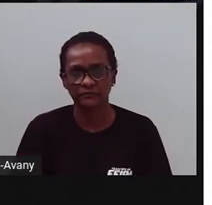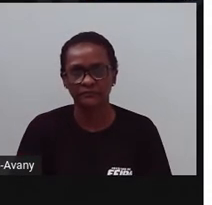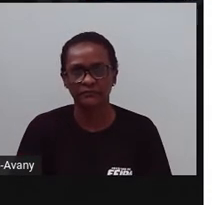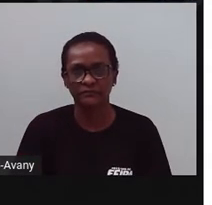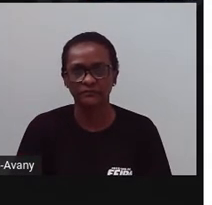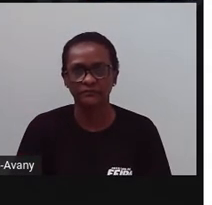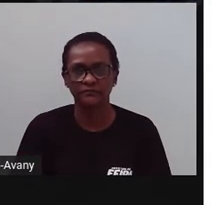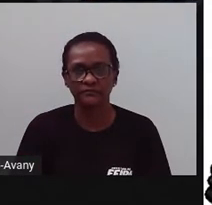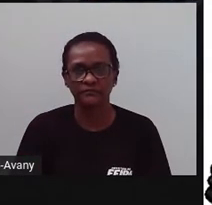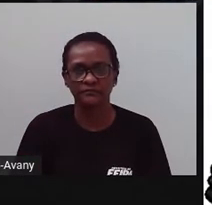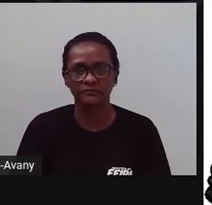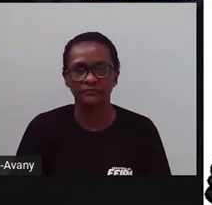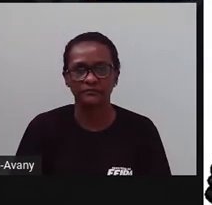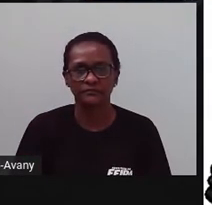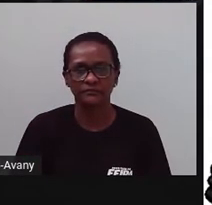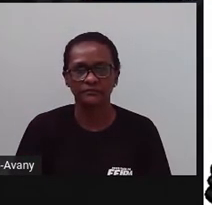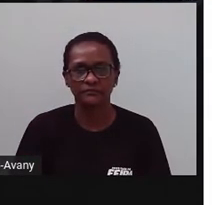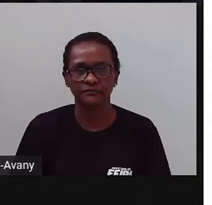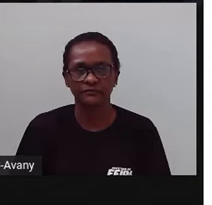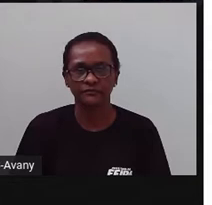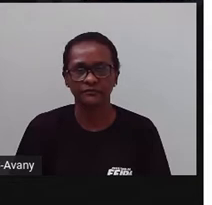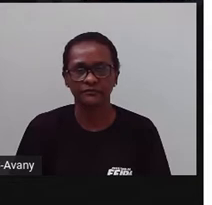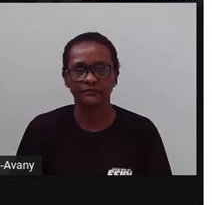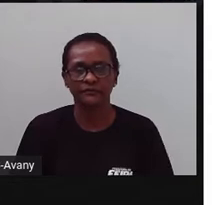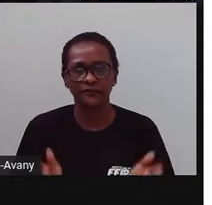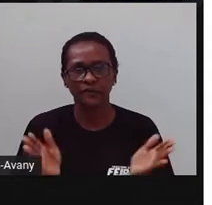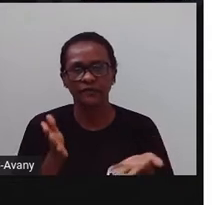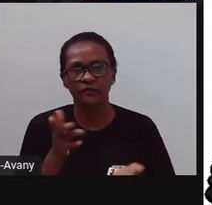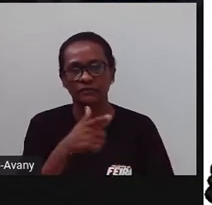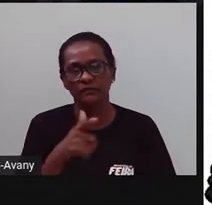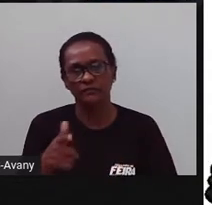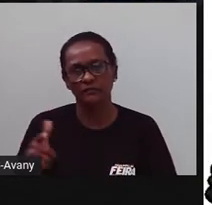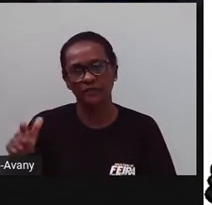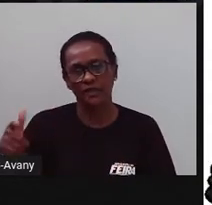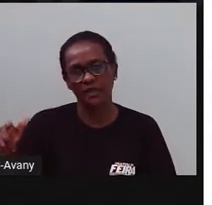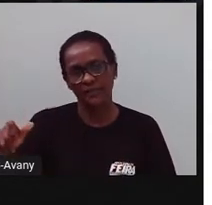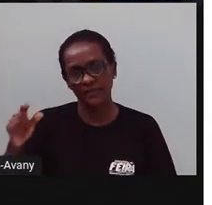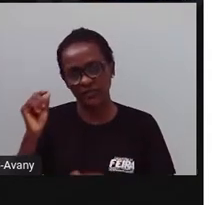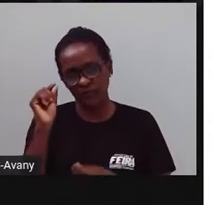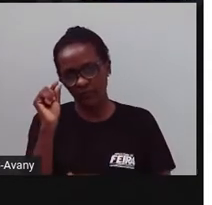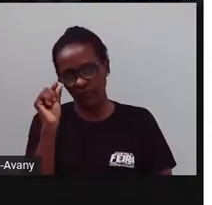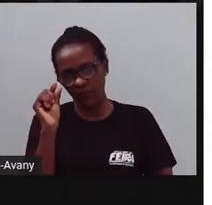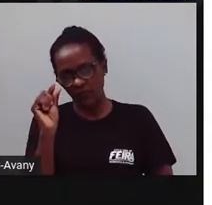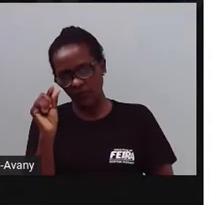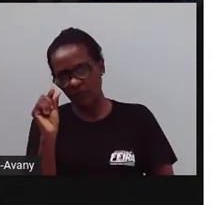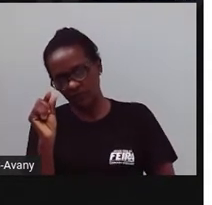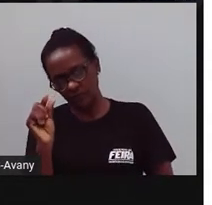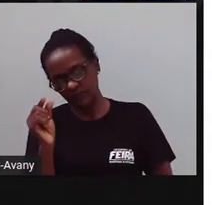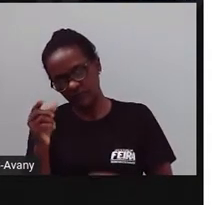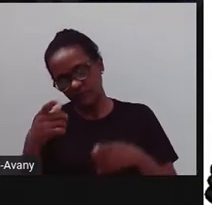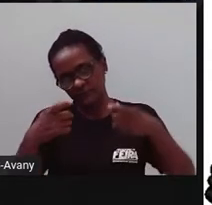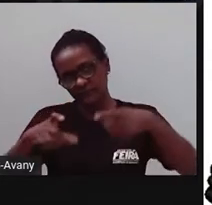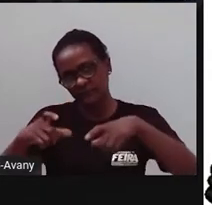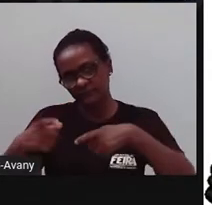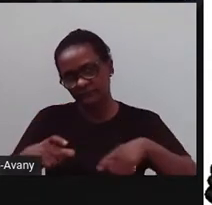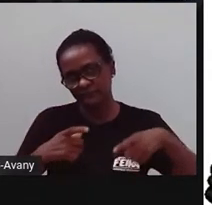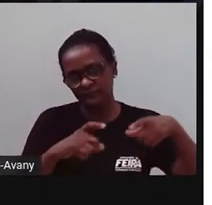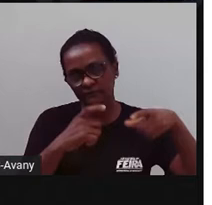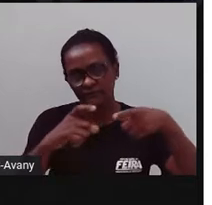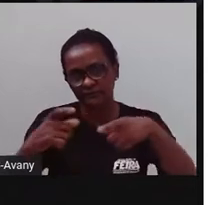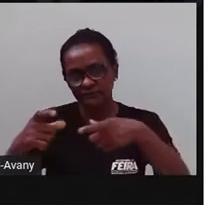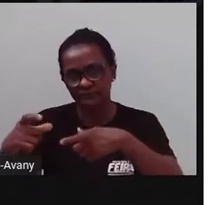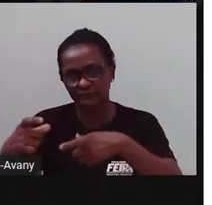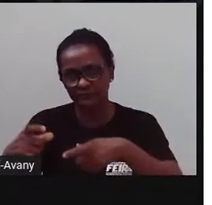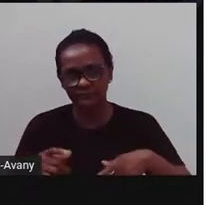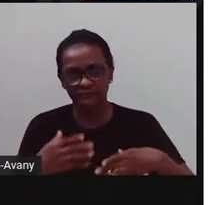Então a PRO vai retomar um pouco, né? As aulas que nós tivemos sobre os bairros da nossa cidade, A PRO foi